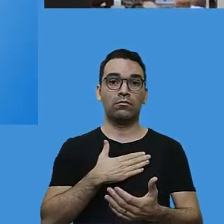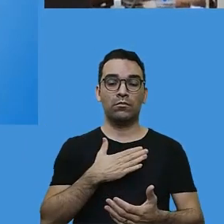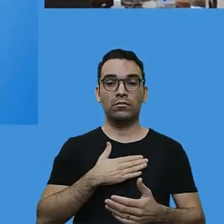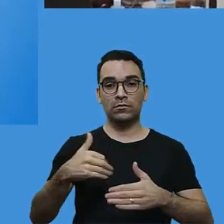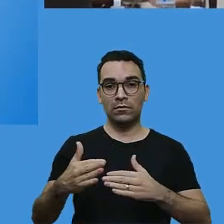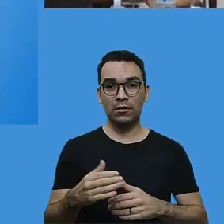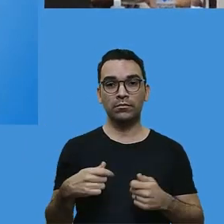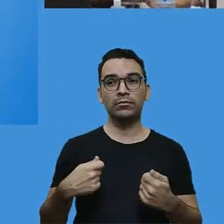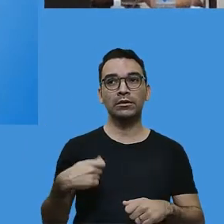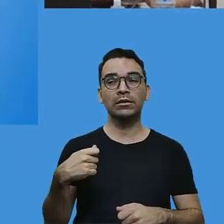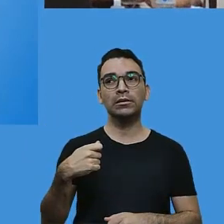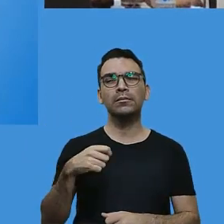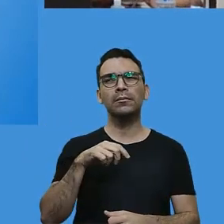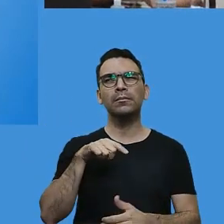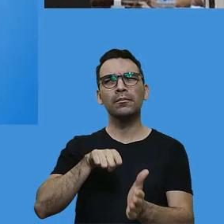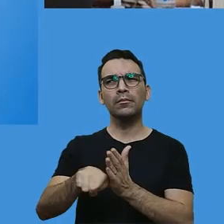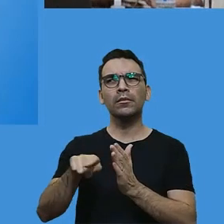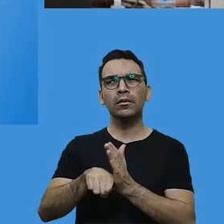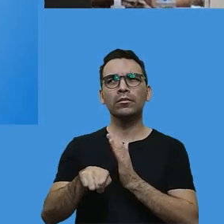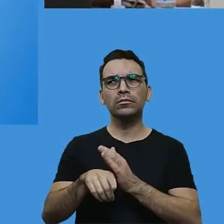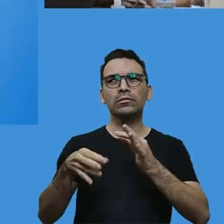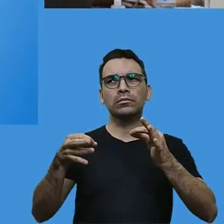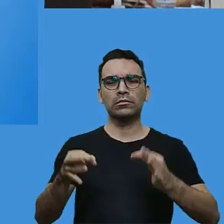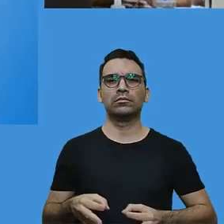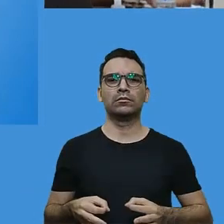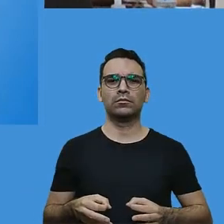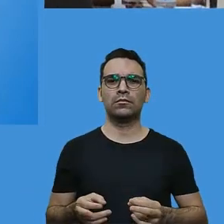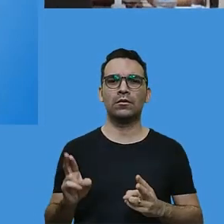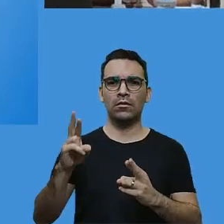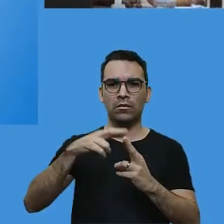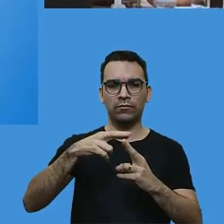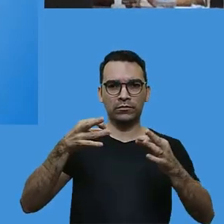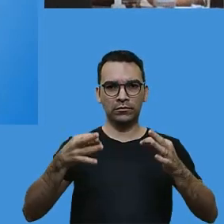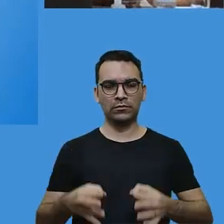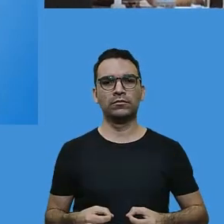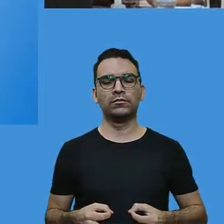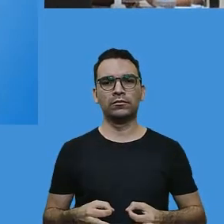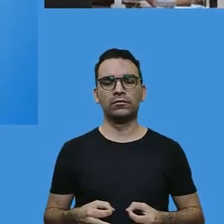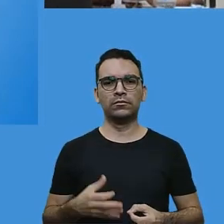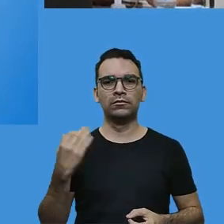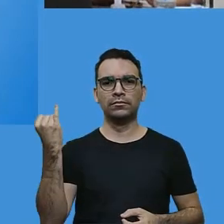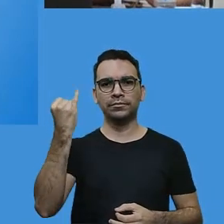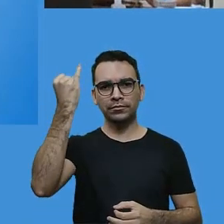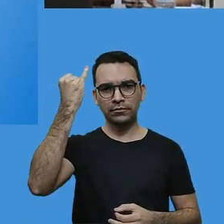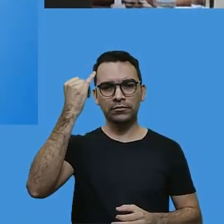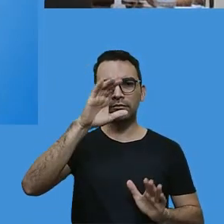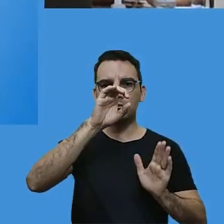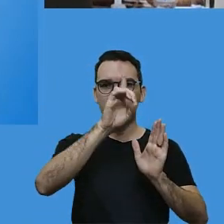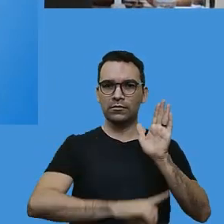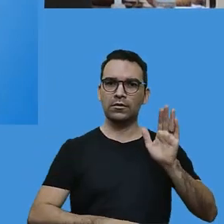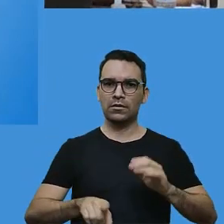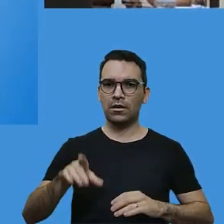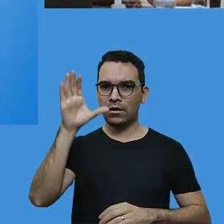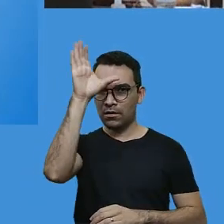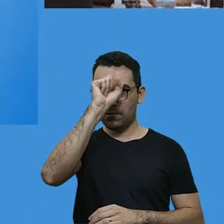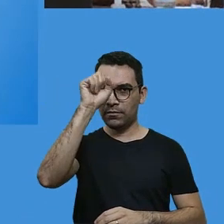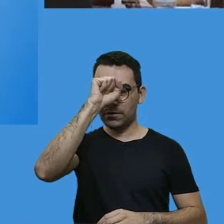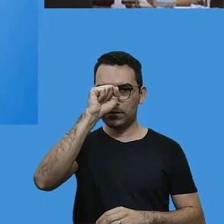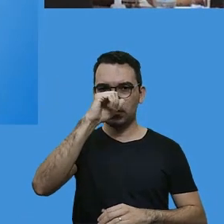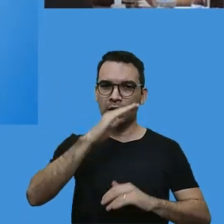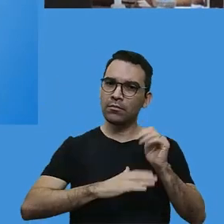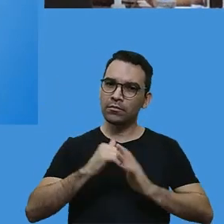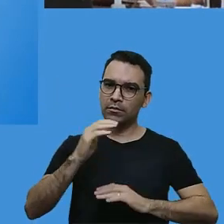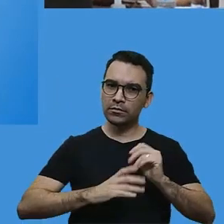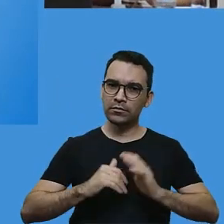boas perguntas, com boas referências, que eu vou dar conta de atender aos direitos de aprendizagem das habilidades e as